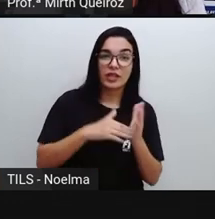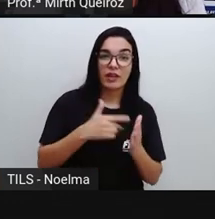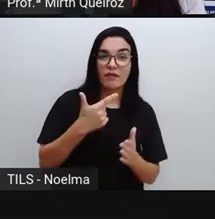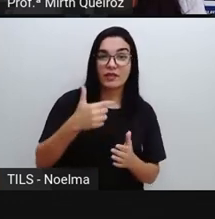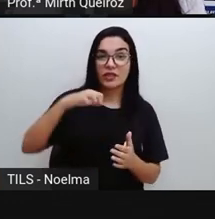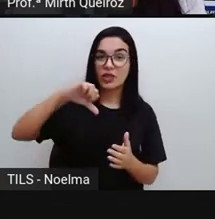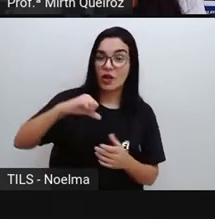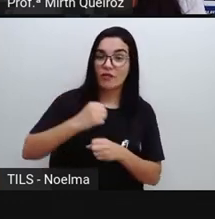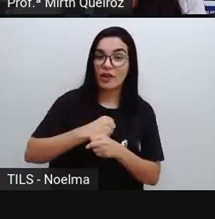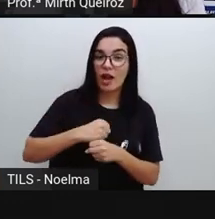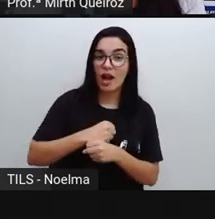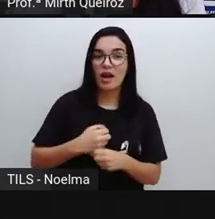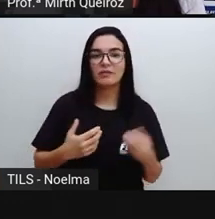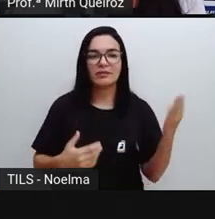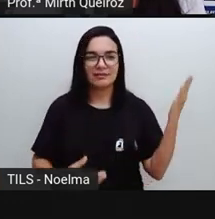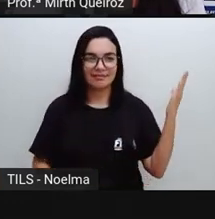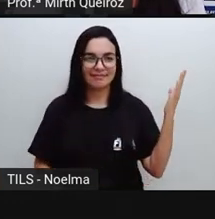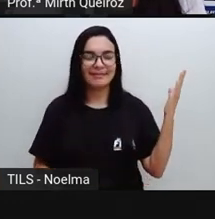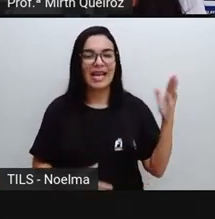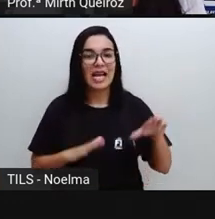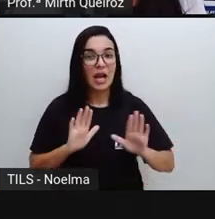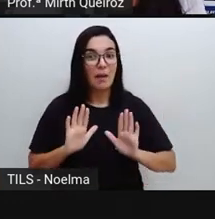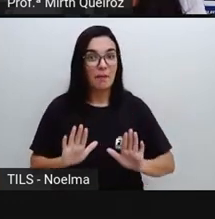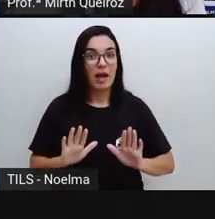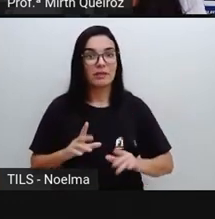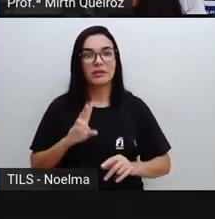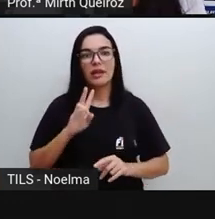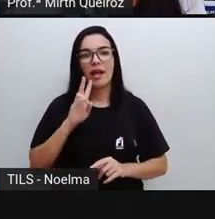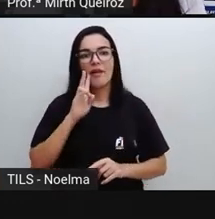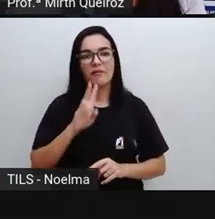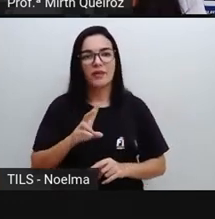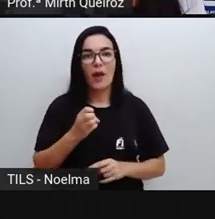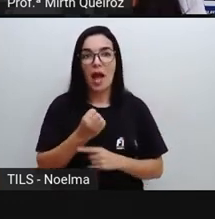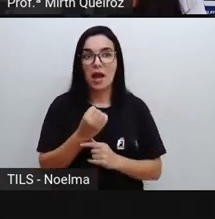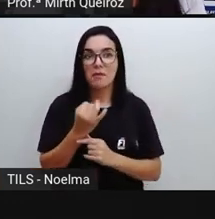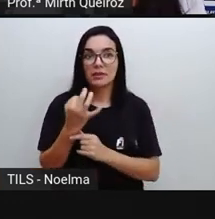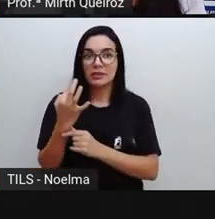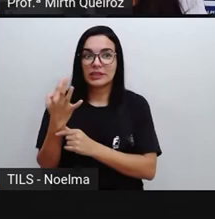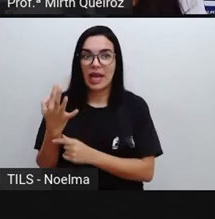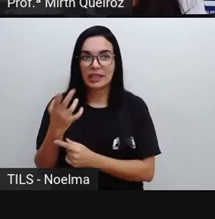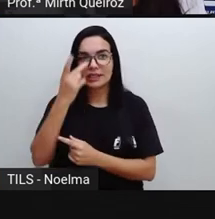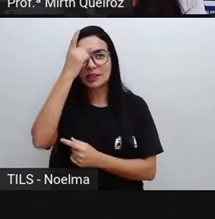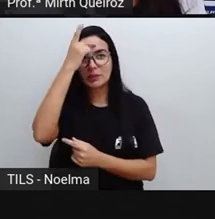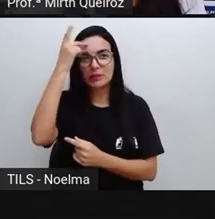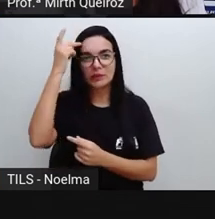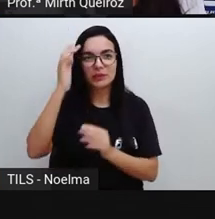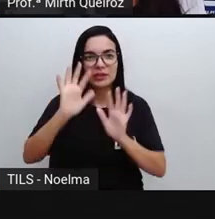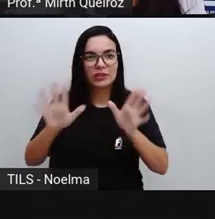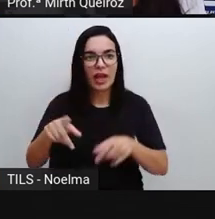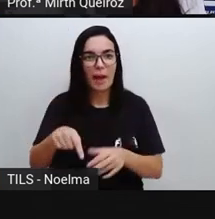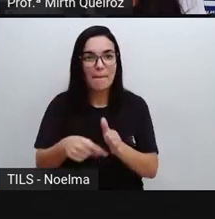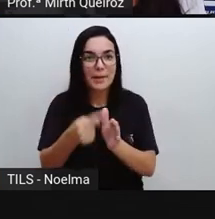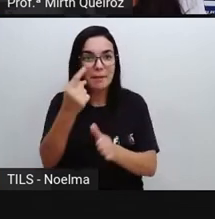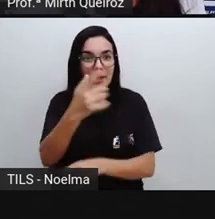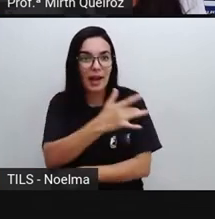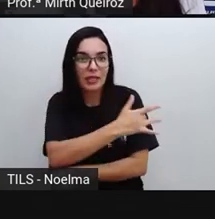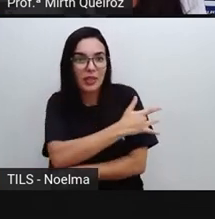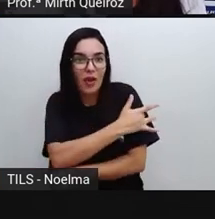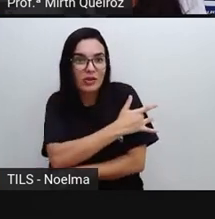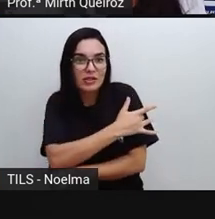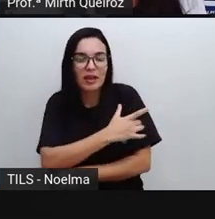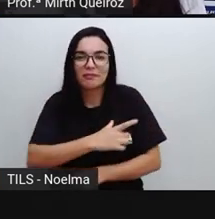a 49 anos. Mas a quantidade de pessoas que receberam aí a primeira dose